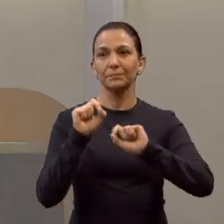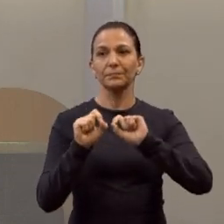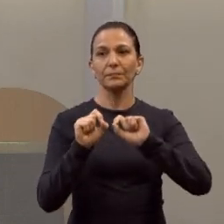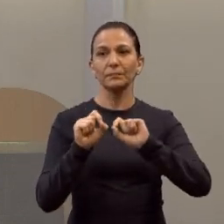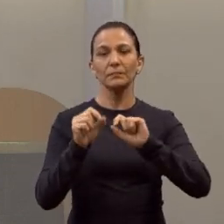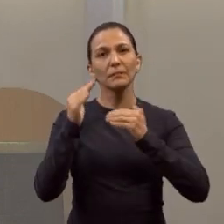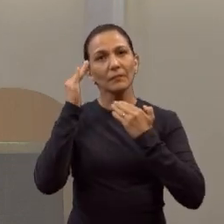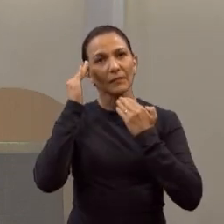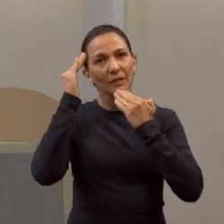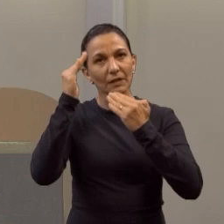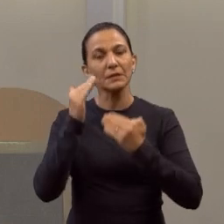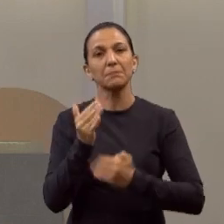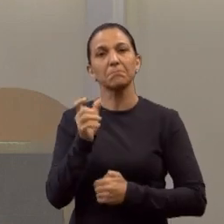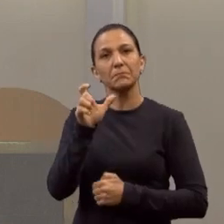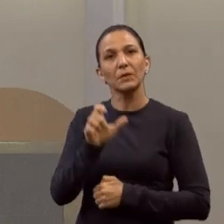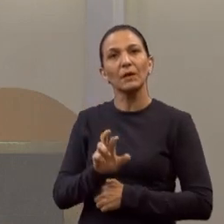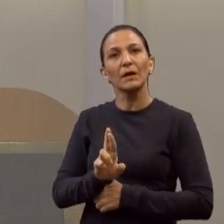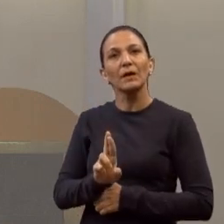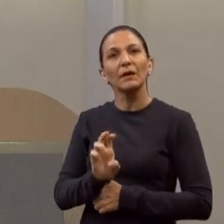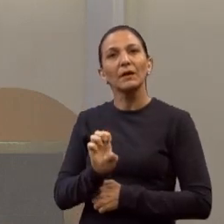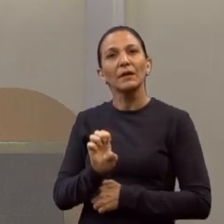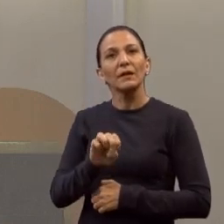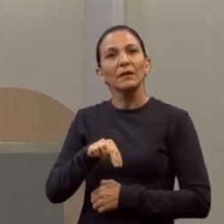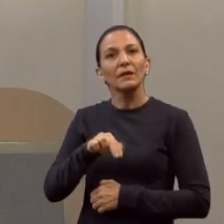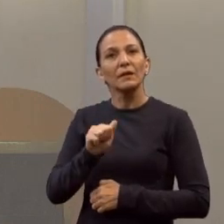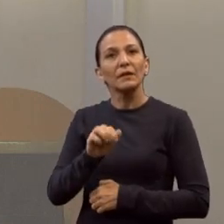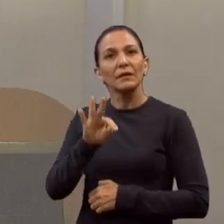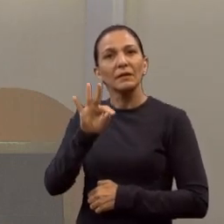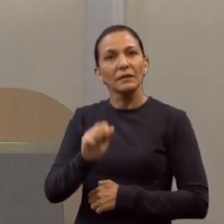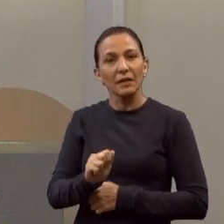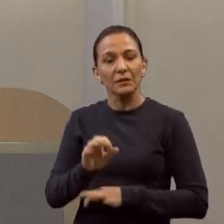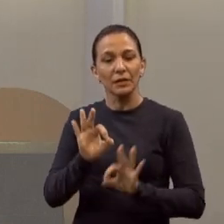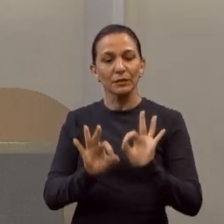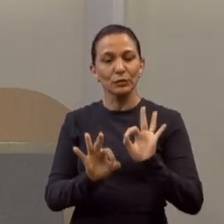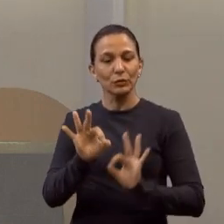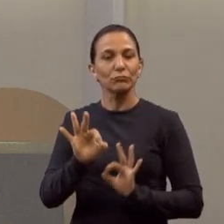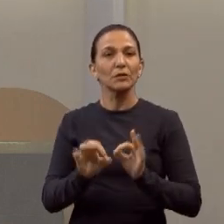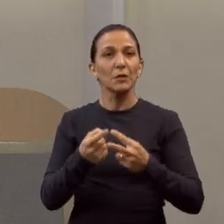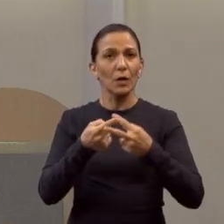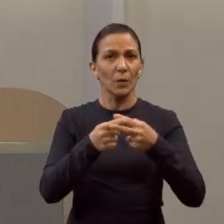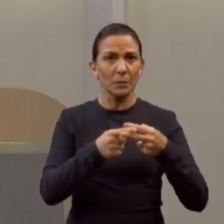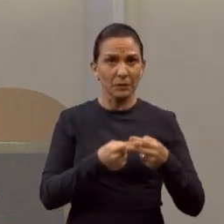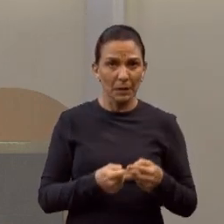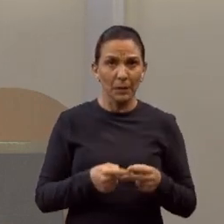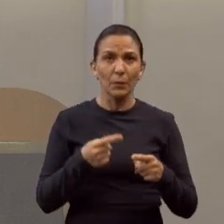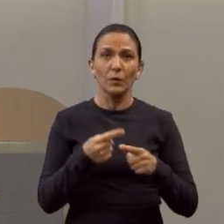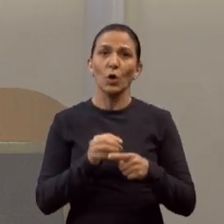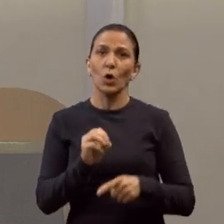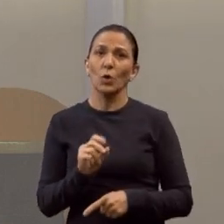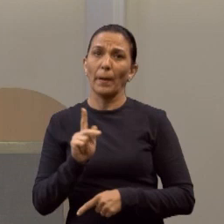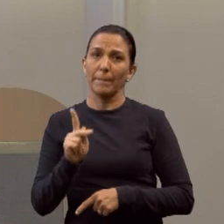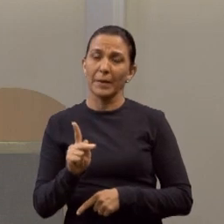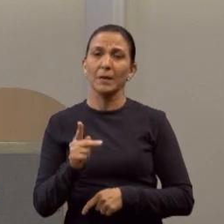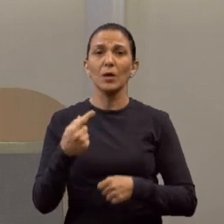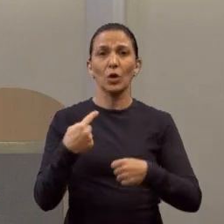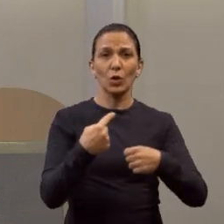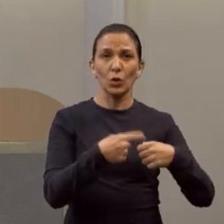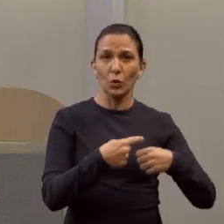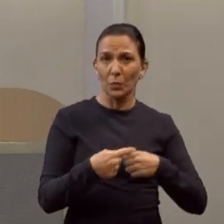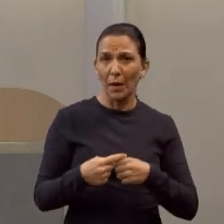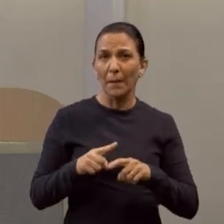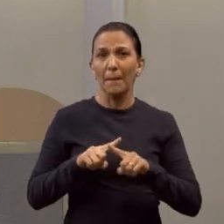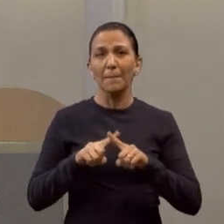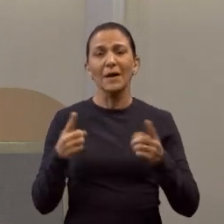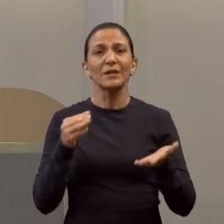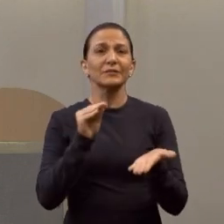falar, agradecer a Renata, por ir lá e fazer esse reparo aí, porque o AP estava lá e não foi